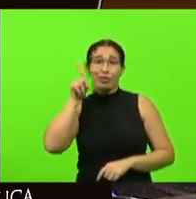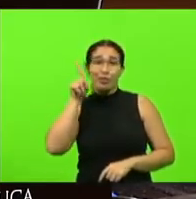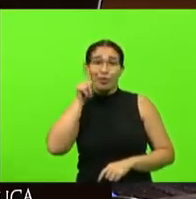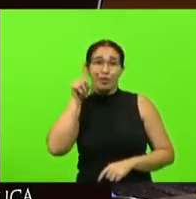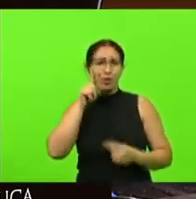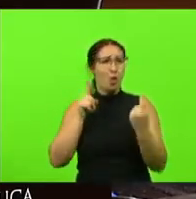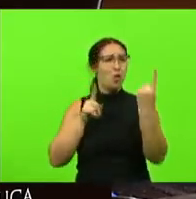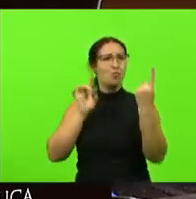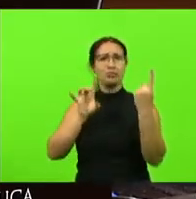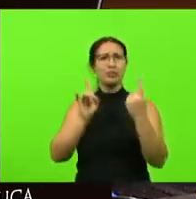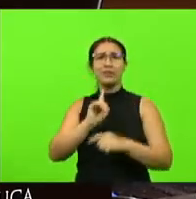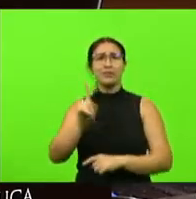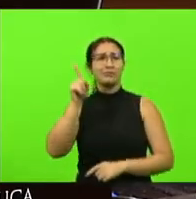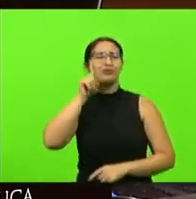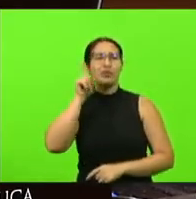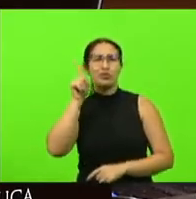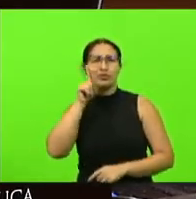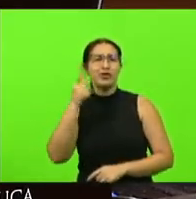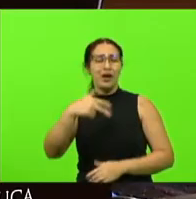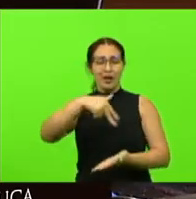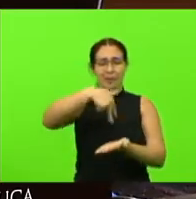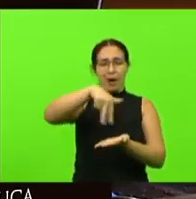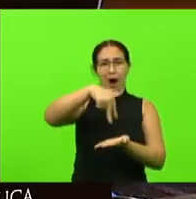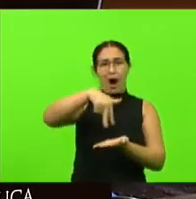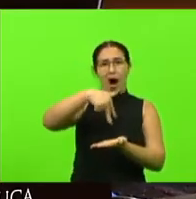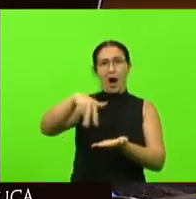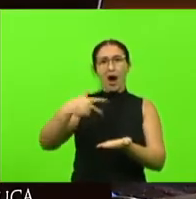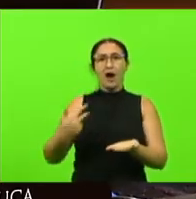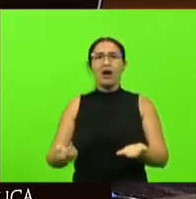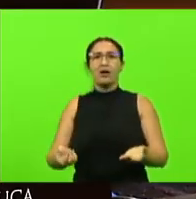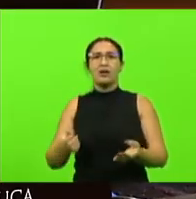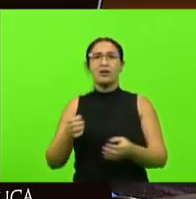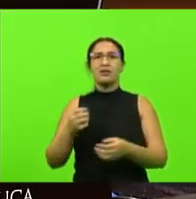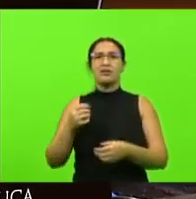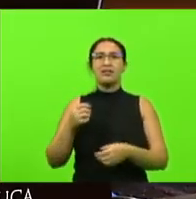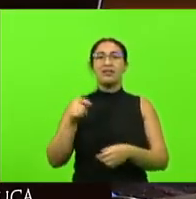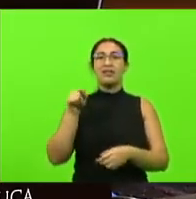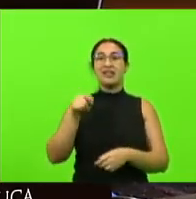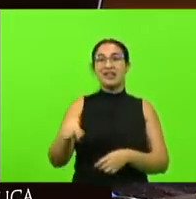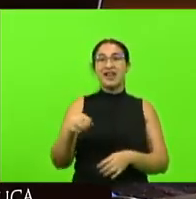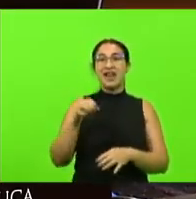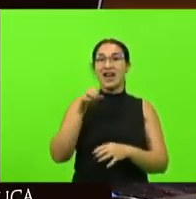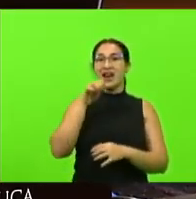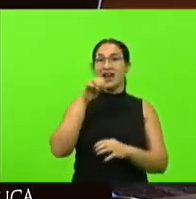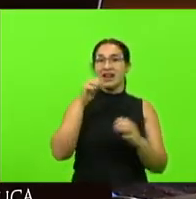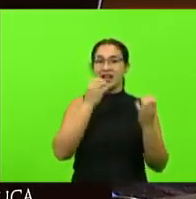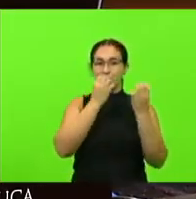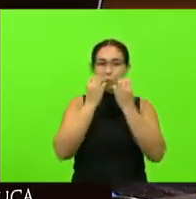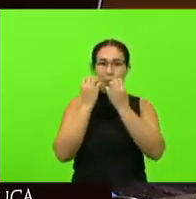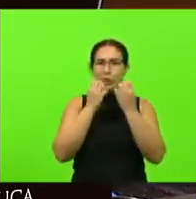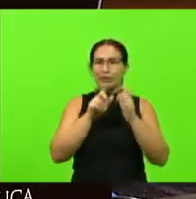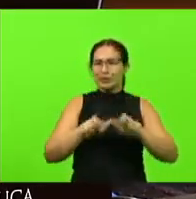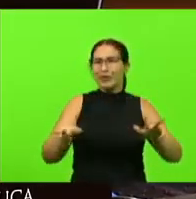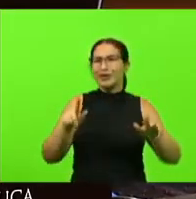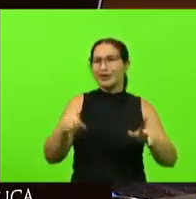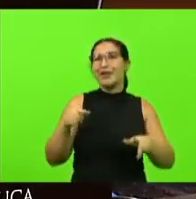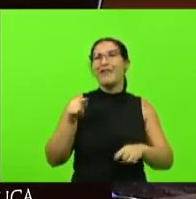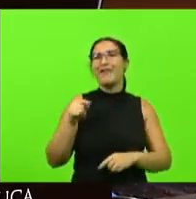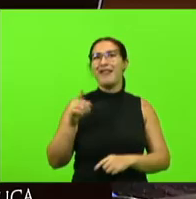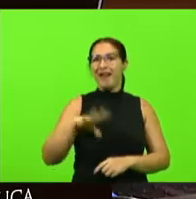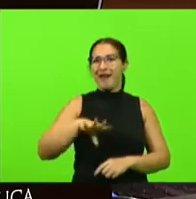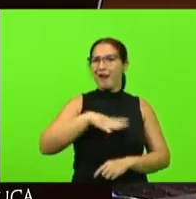a mulher ela dança balé ela chupa a cana e a subir no mesmo tempo então ela é uma uma